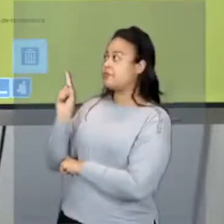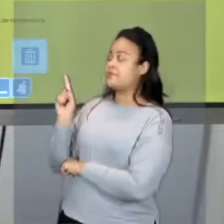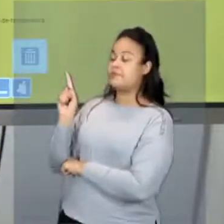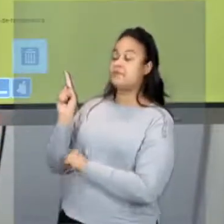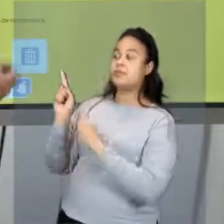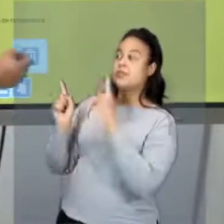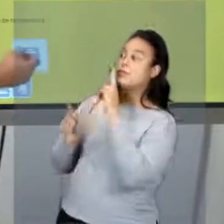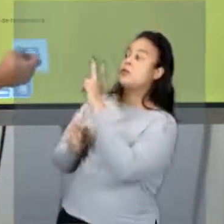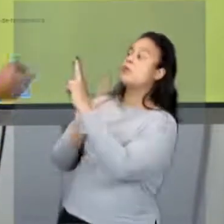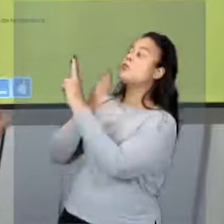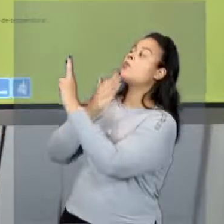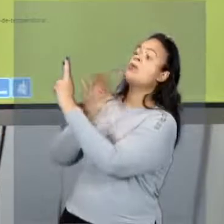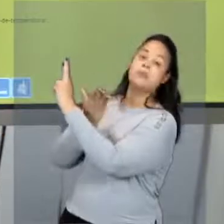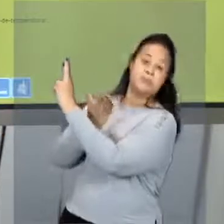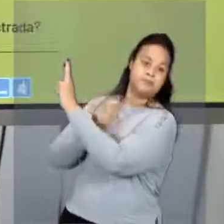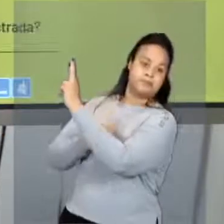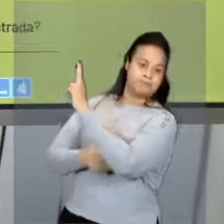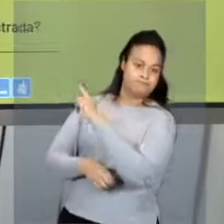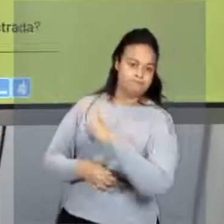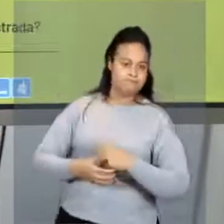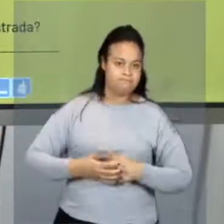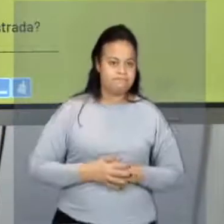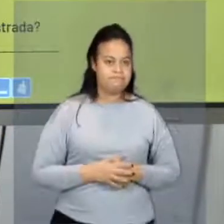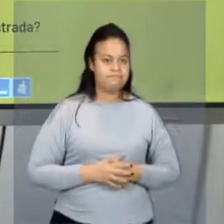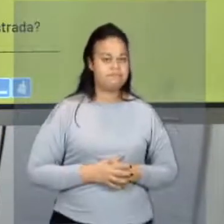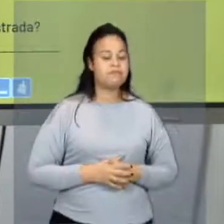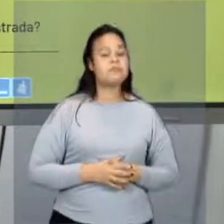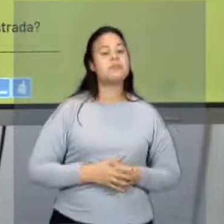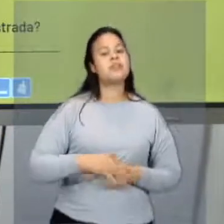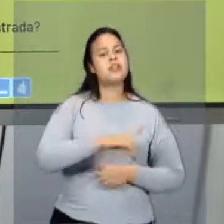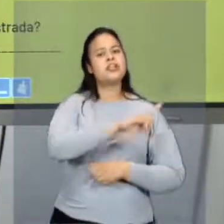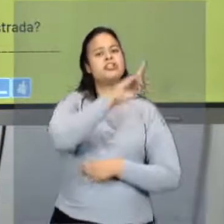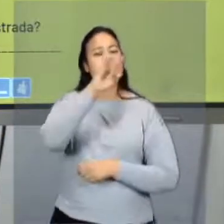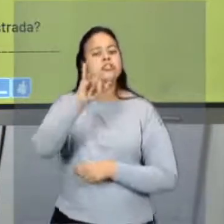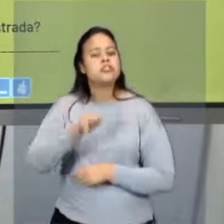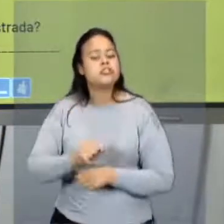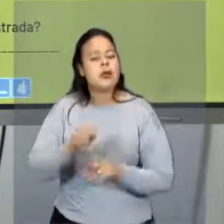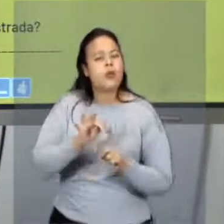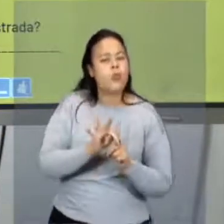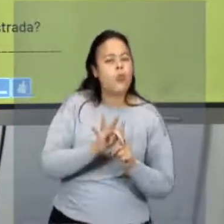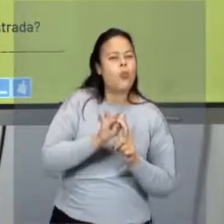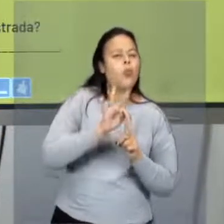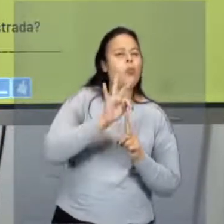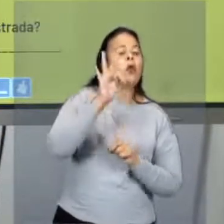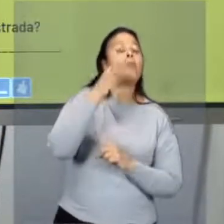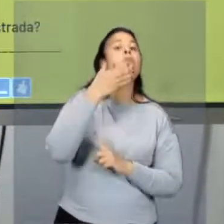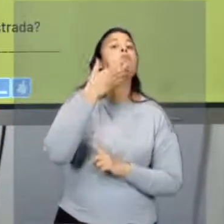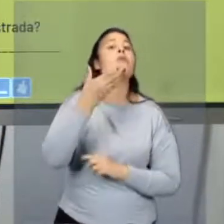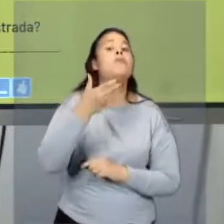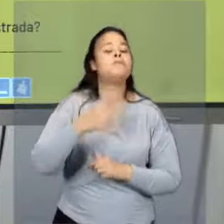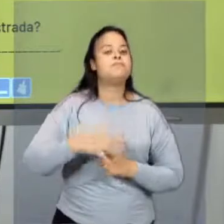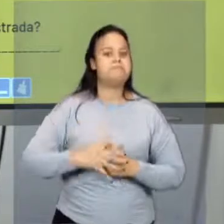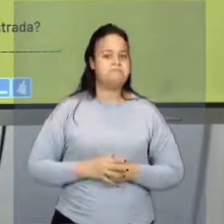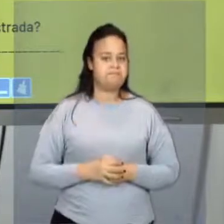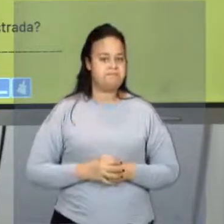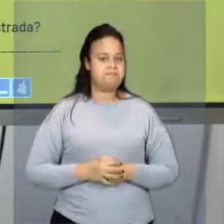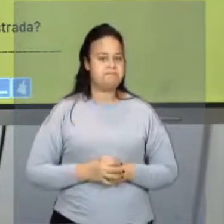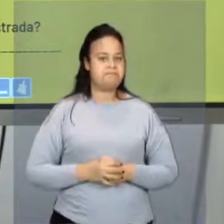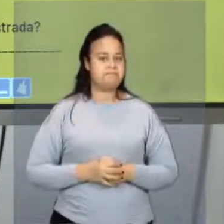Responder isso. Em que dia ocorreu a maior temperatura? Bom, foi